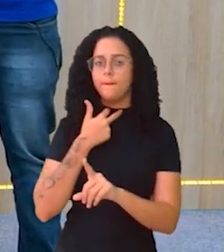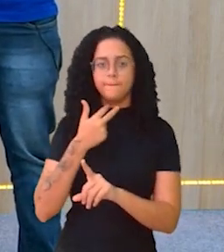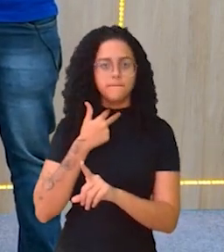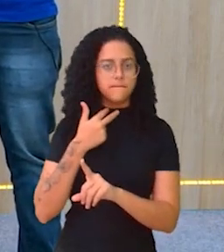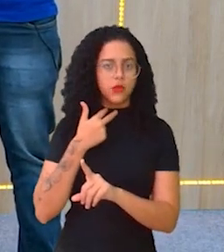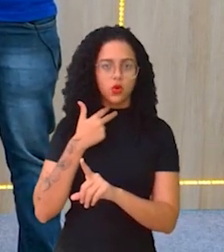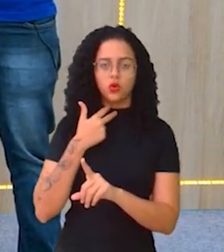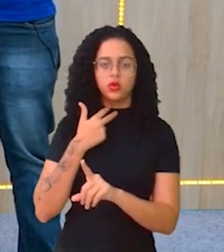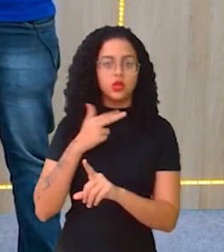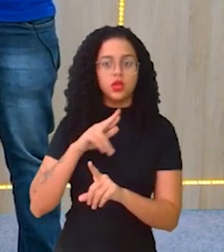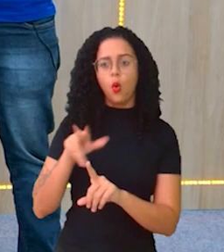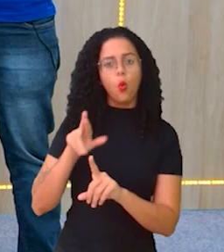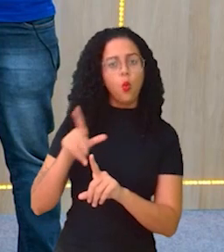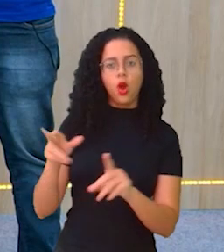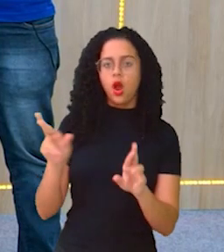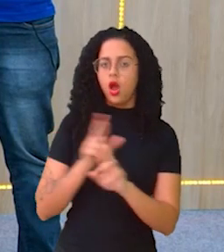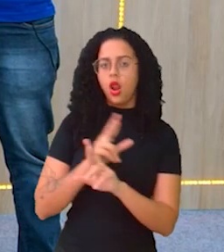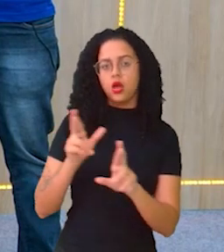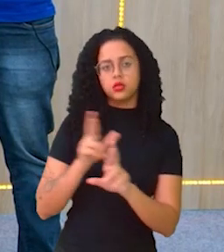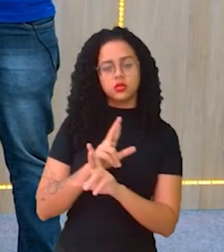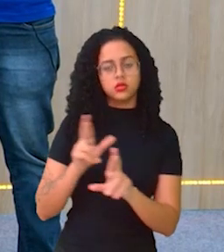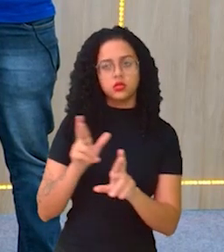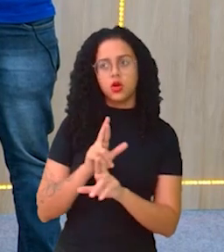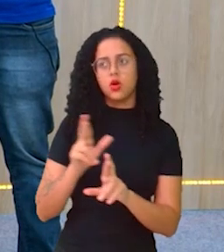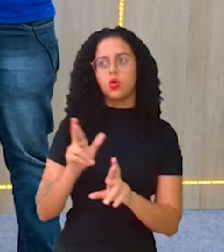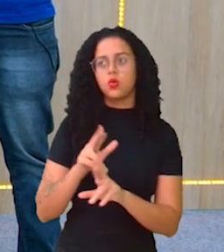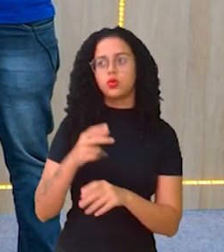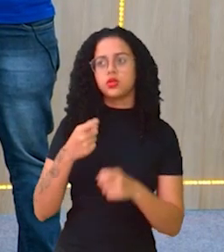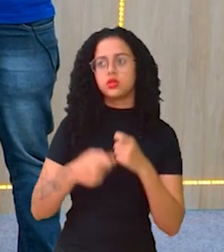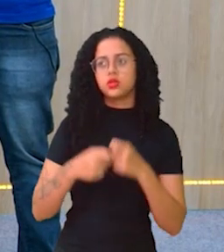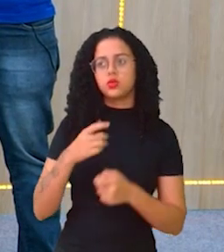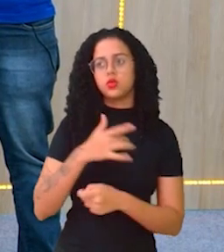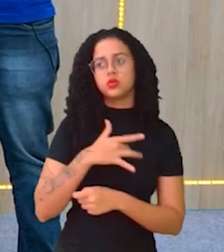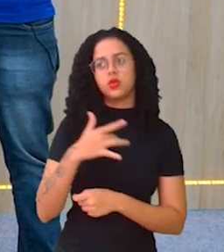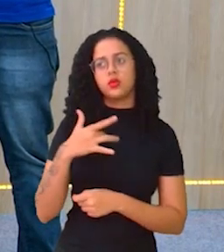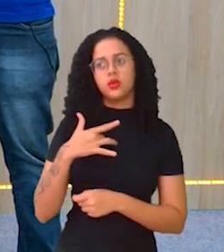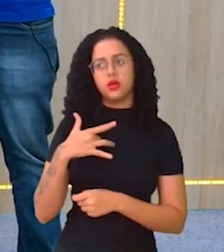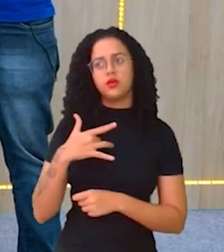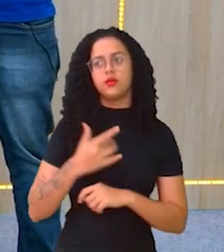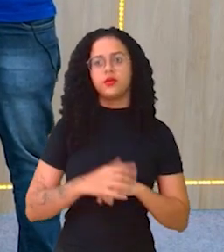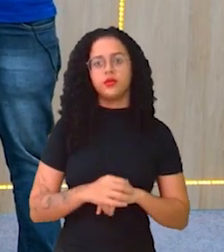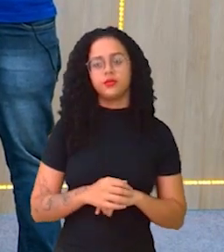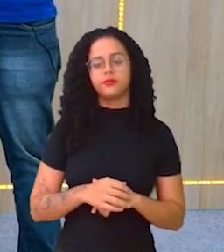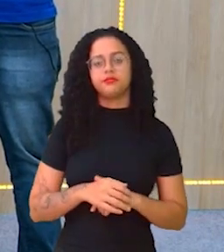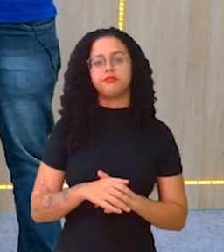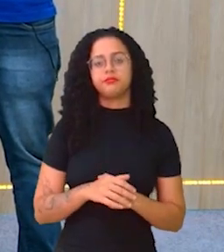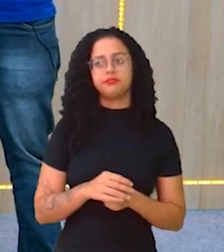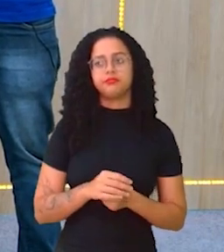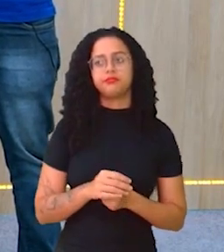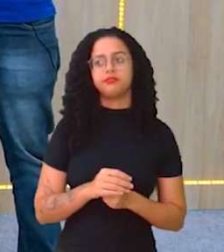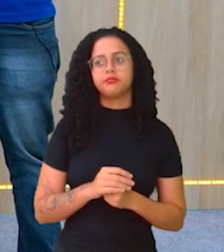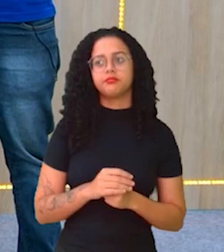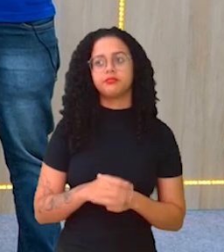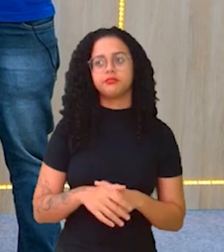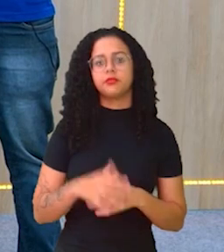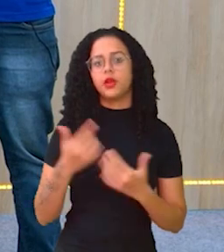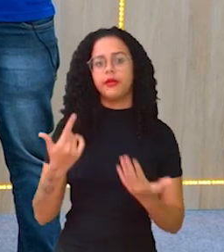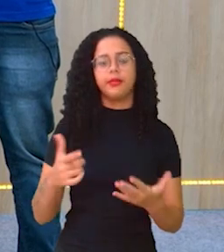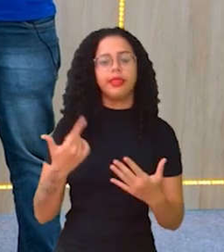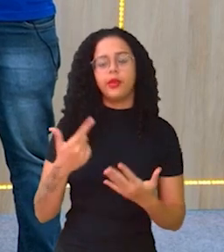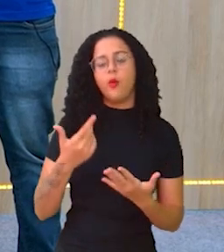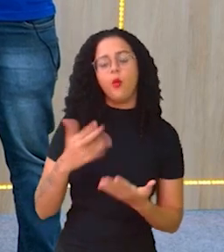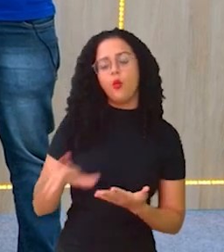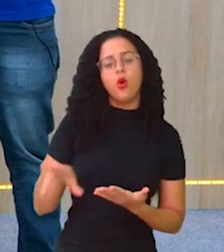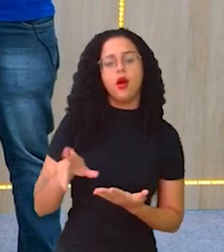considerado uma relação sexual, gente. Saudável. É. É, pois é. Mas não tem como, é,